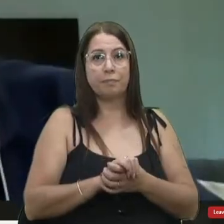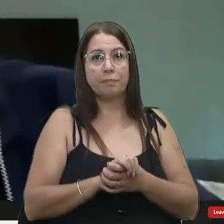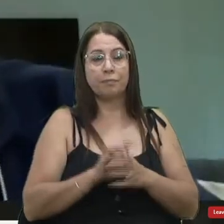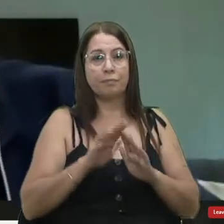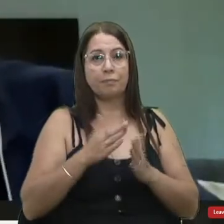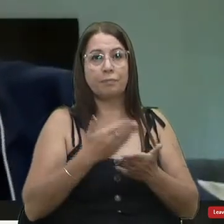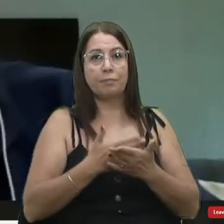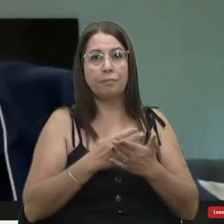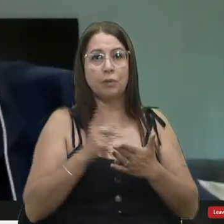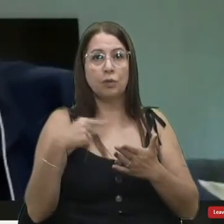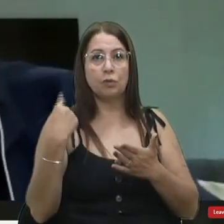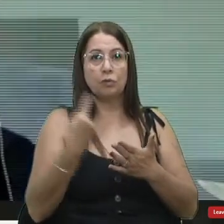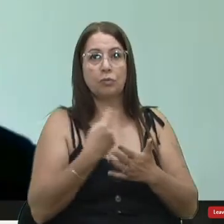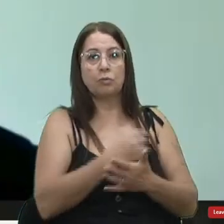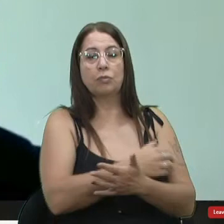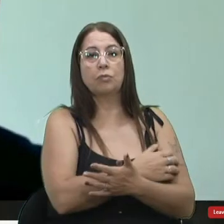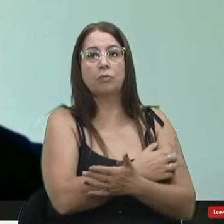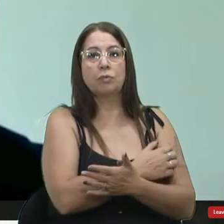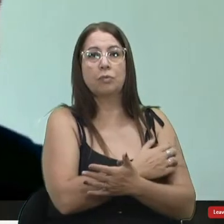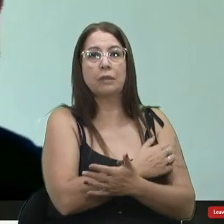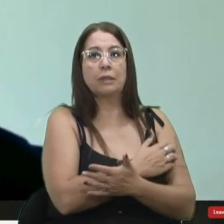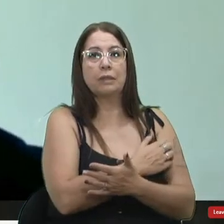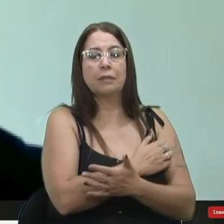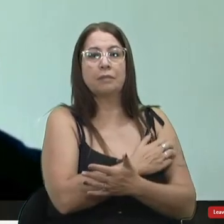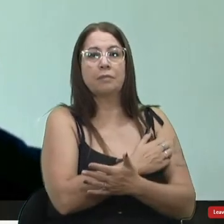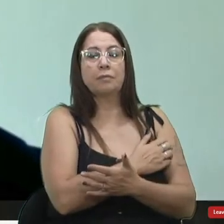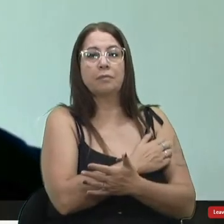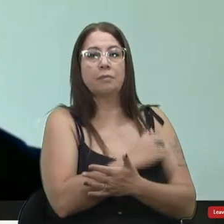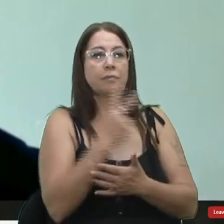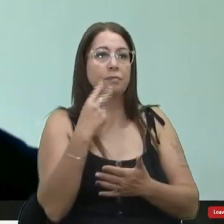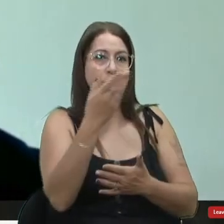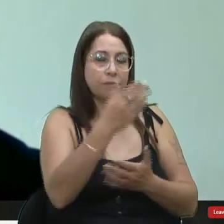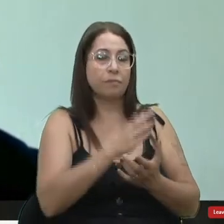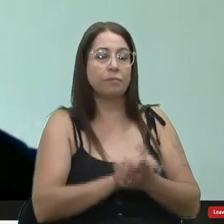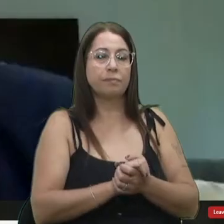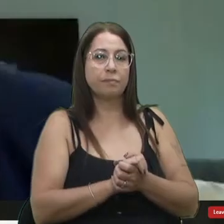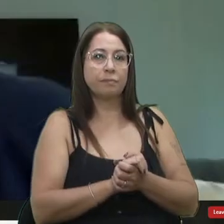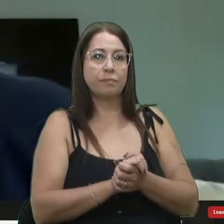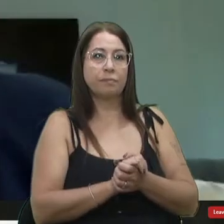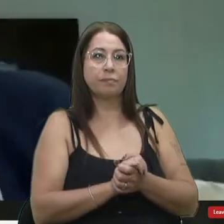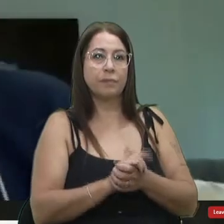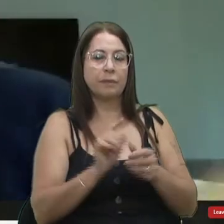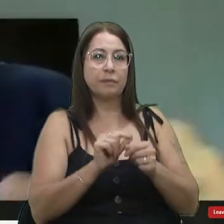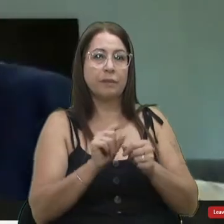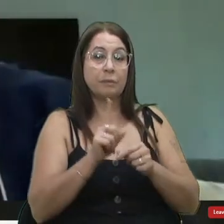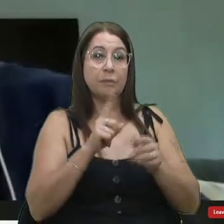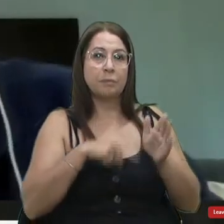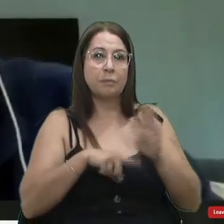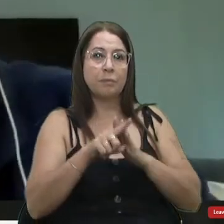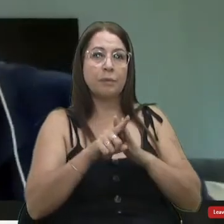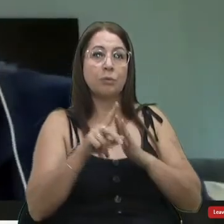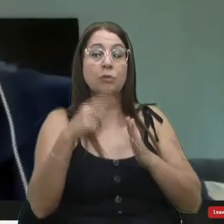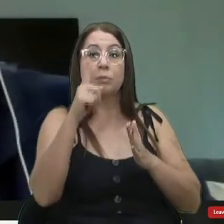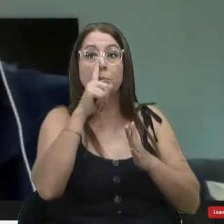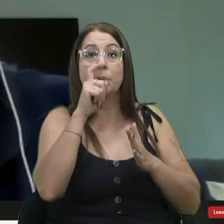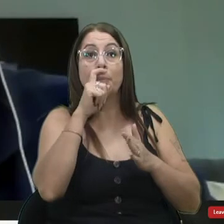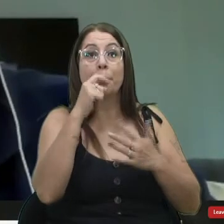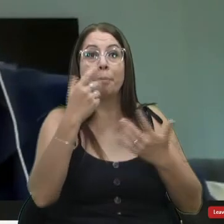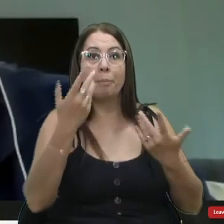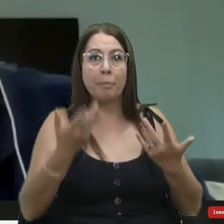que nós de imediato já me passa a parte então só fazendo o questionamento onde é que os pais